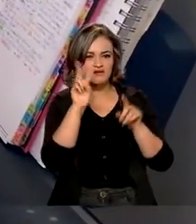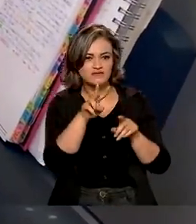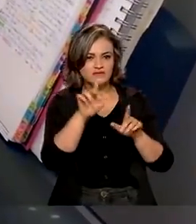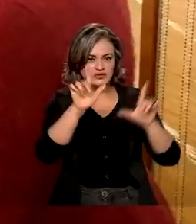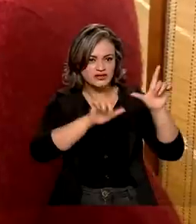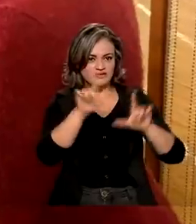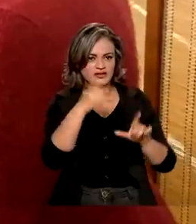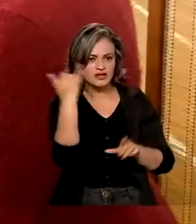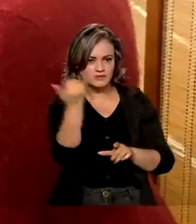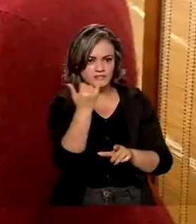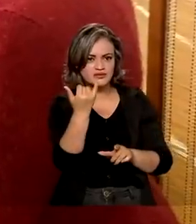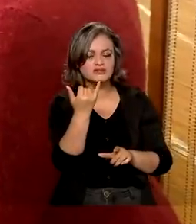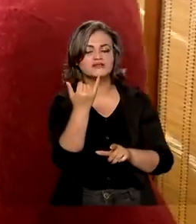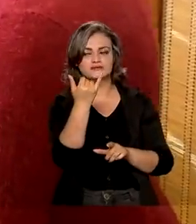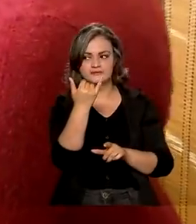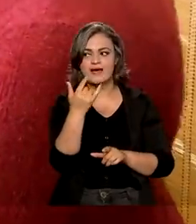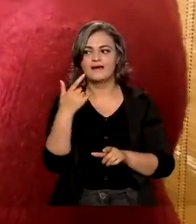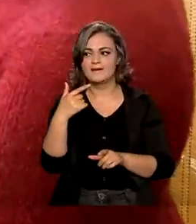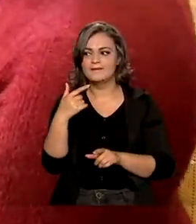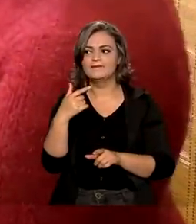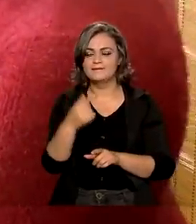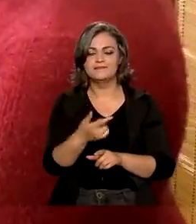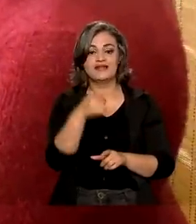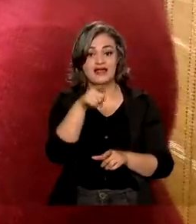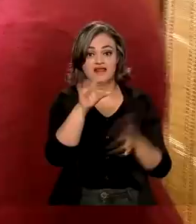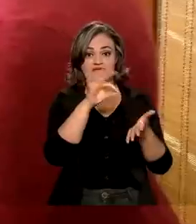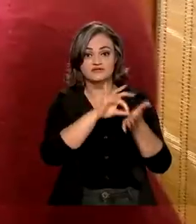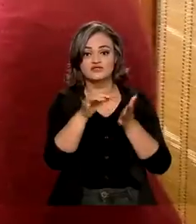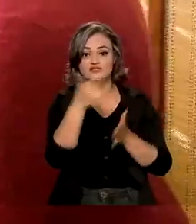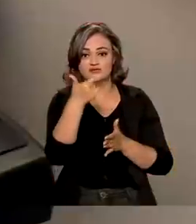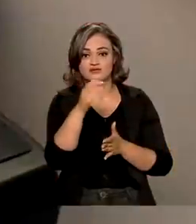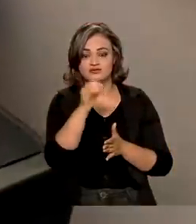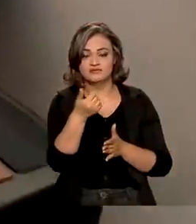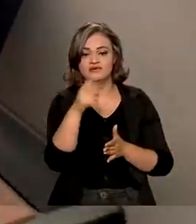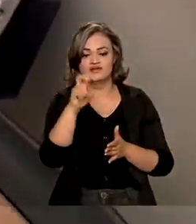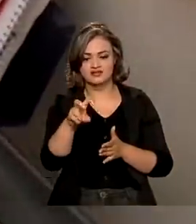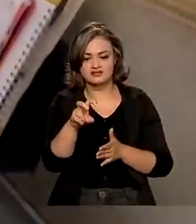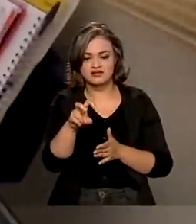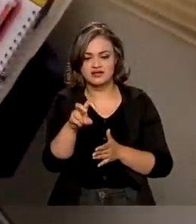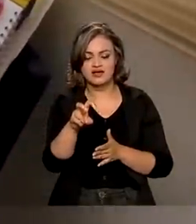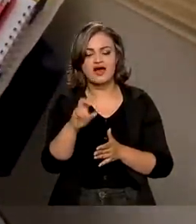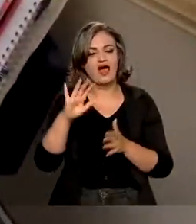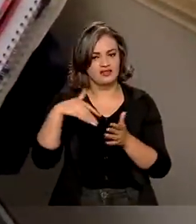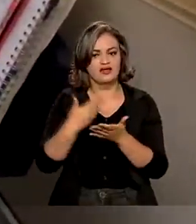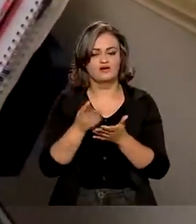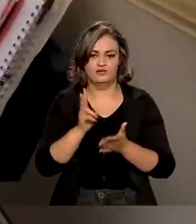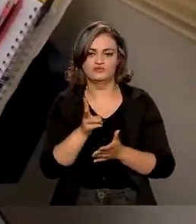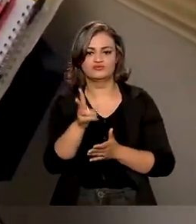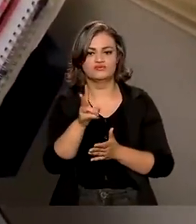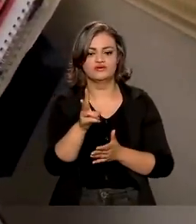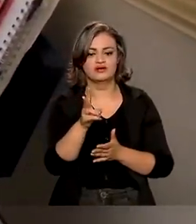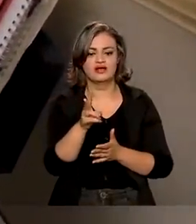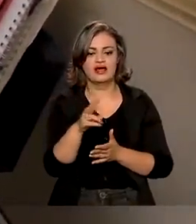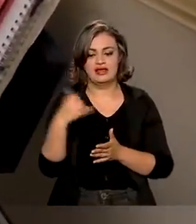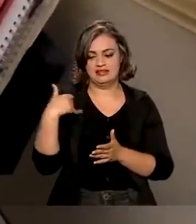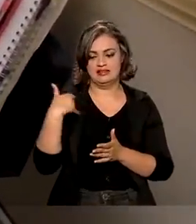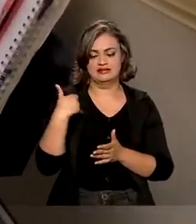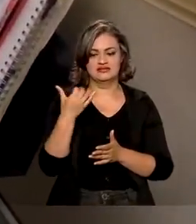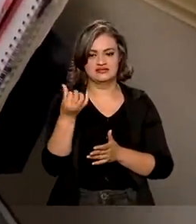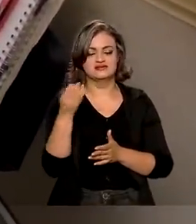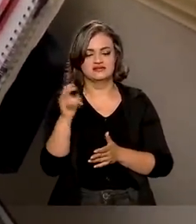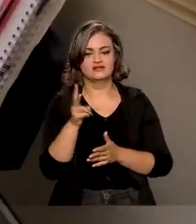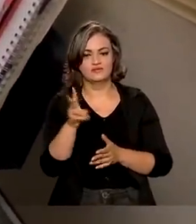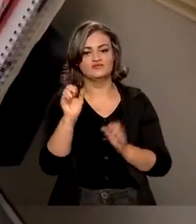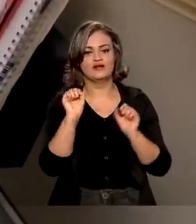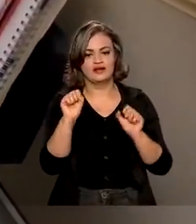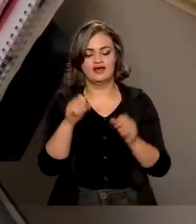sobre o assunto. Como o registro foi feito em 2015, antes da mudança, ele continua válido no Redome até ela completar 60